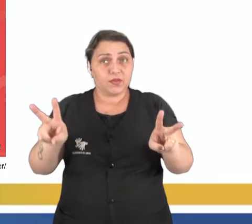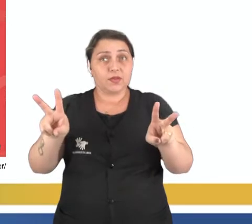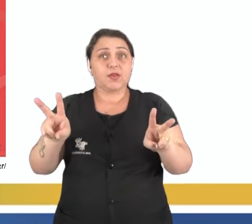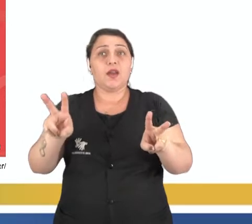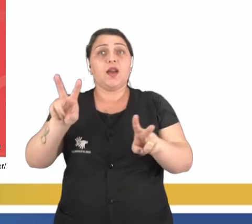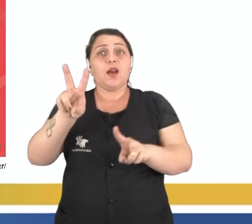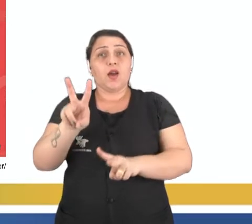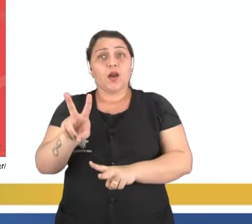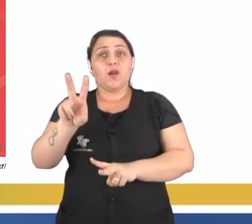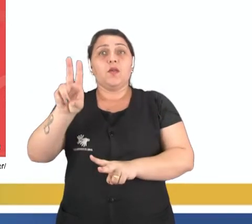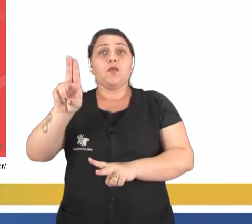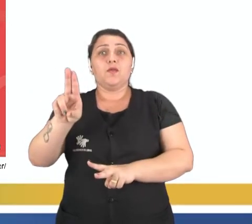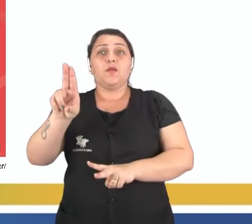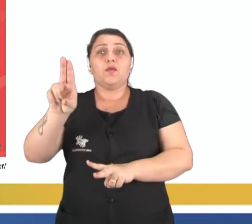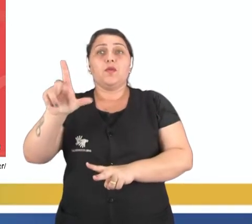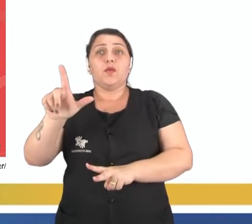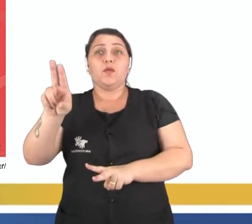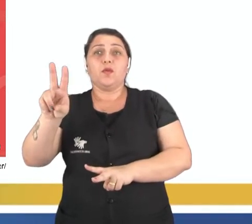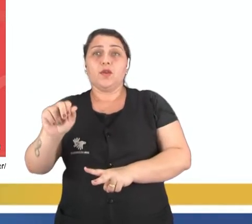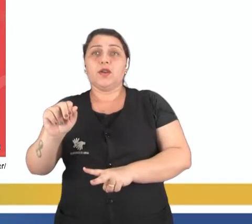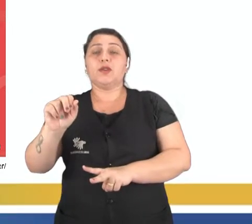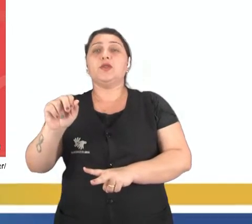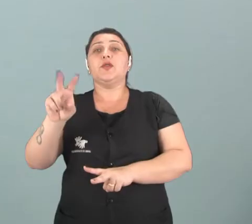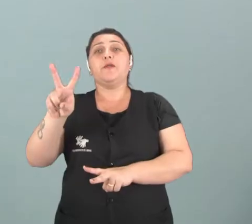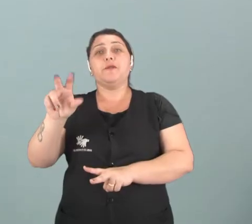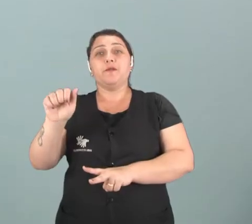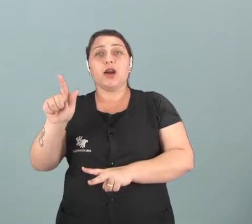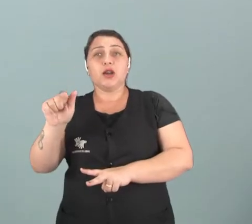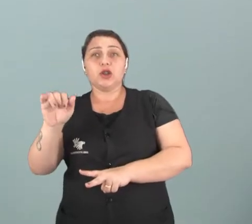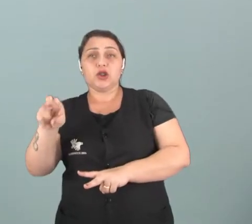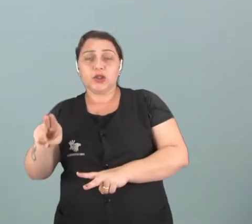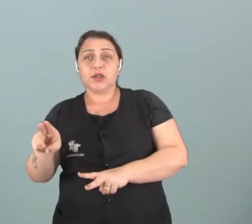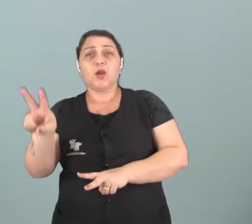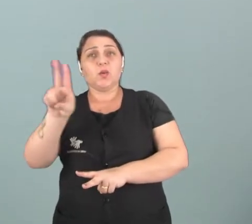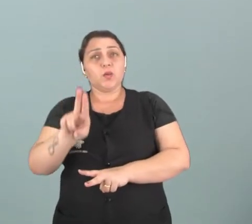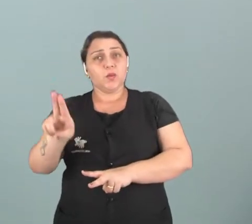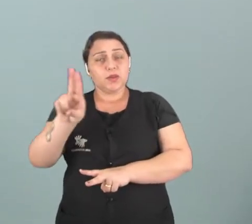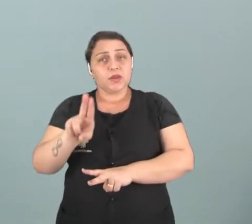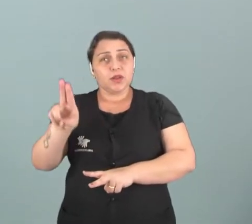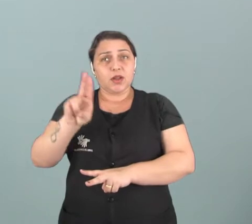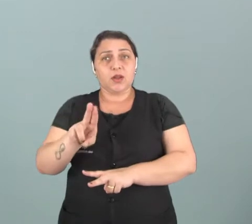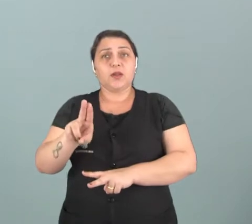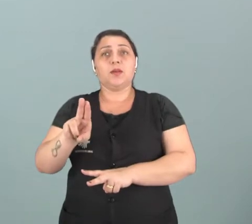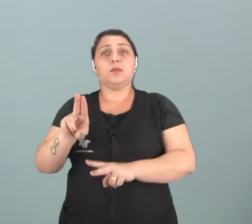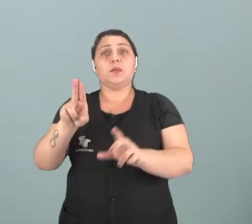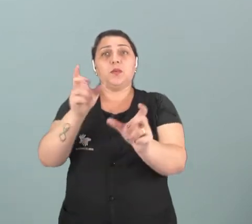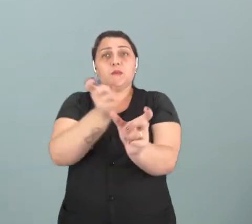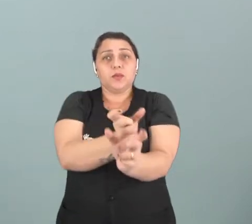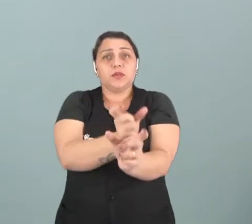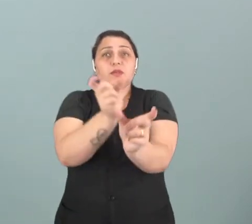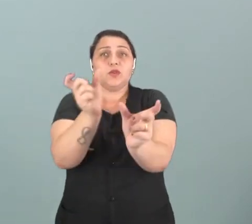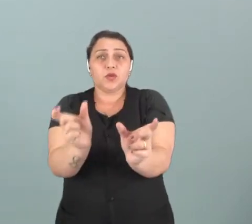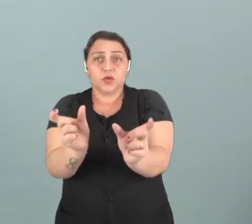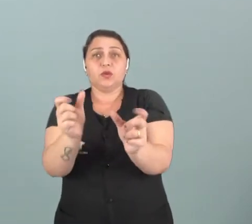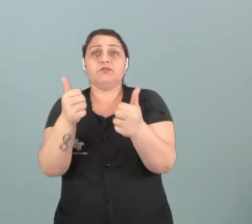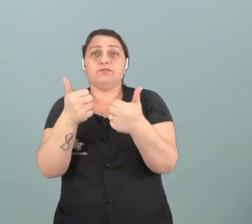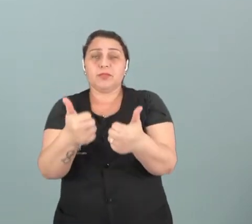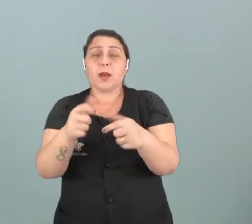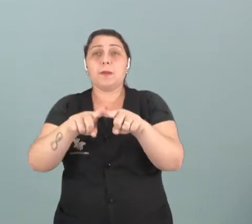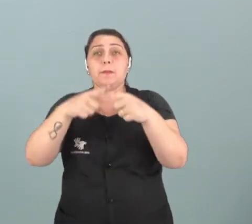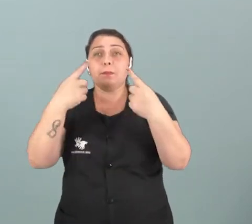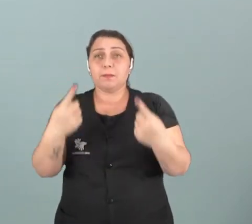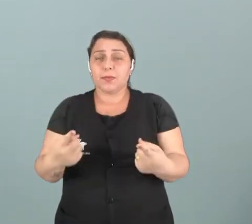vulva de vagina, porque muitas vezes nós utilizamos esses termos como sinônimos, tá? Mas a vulva está